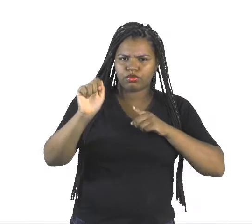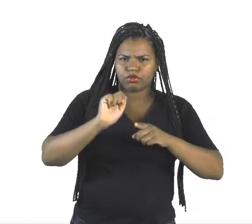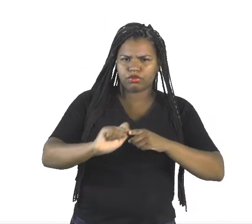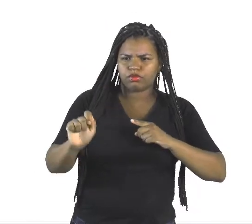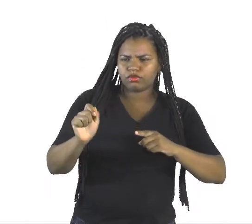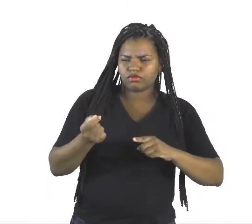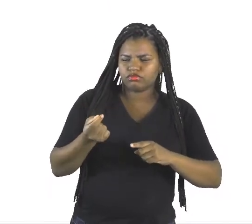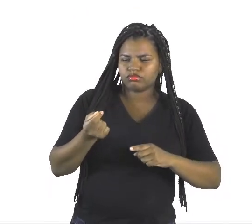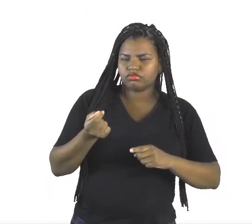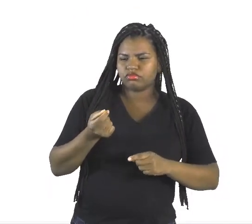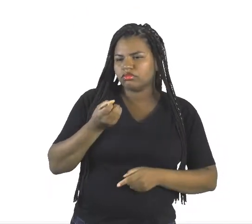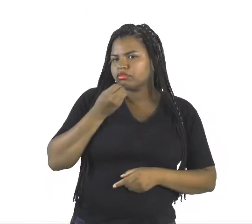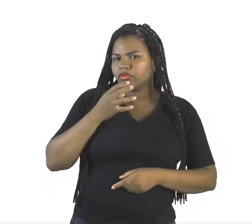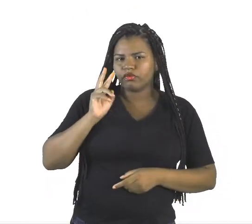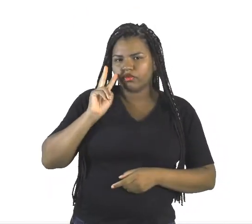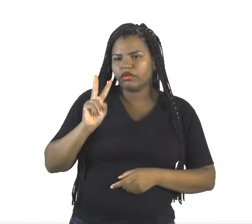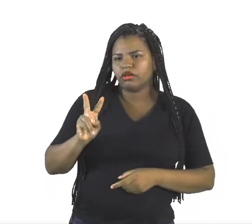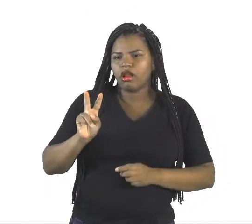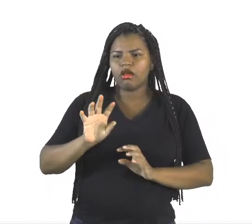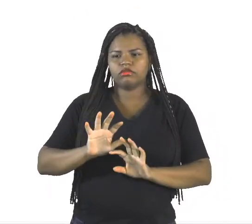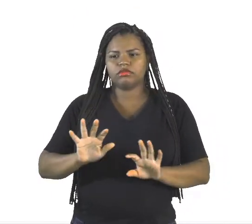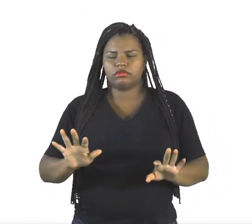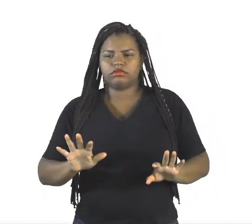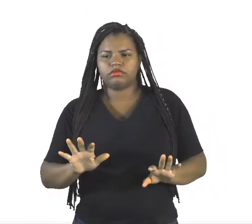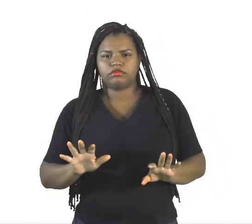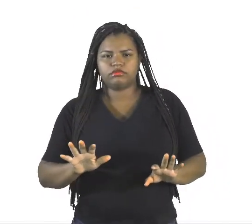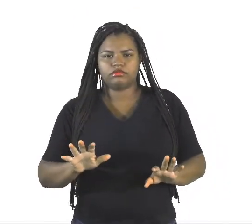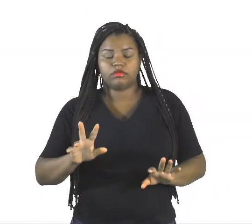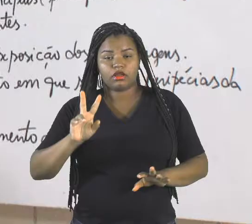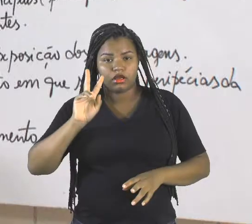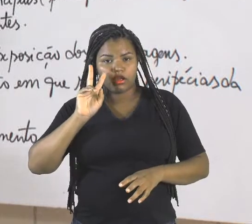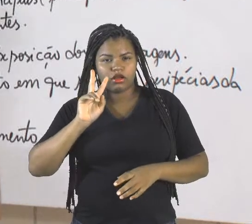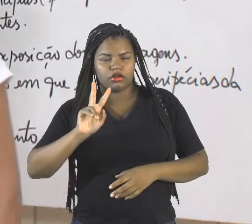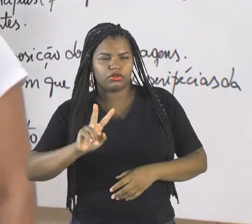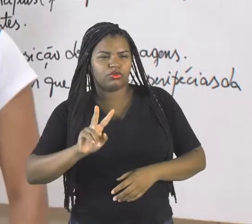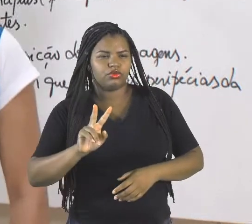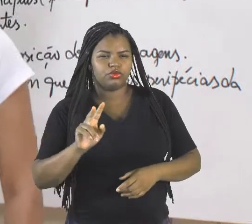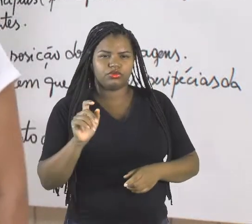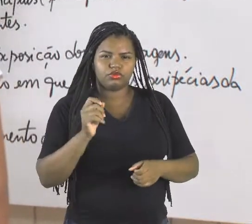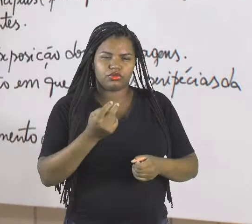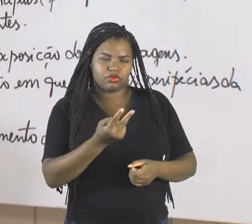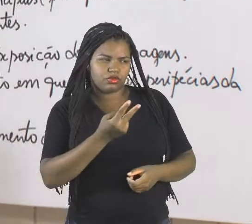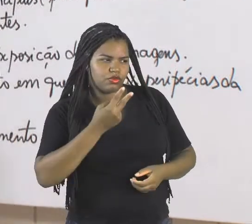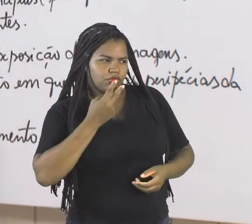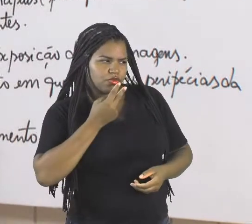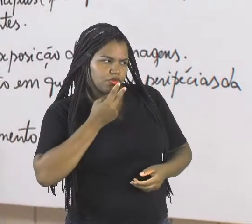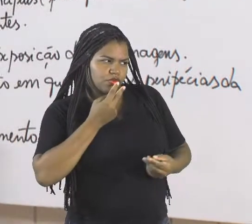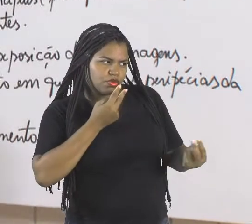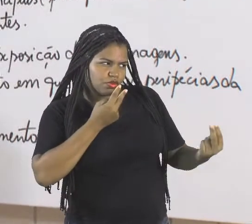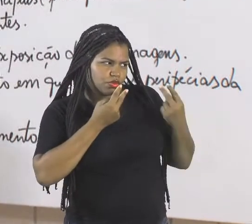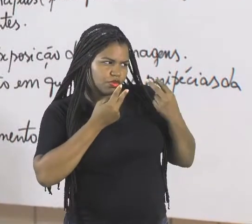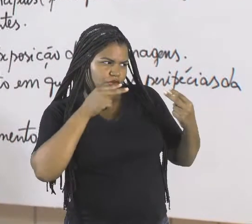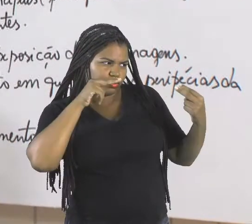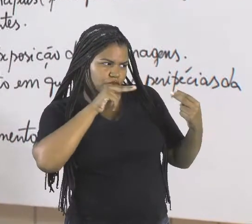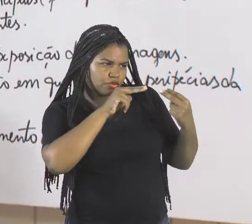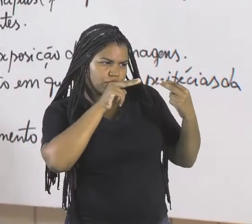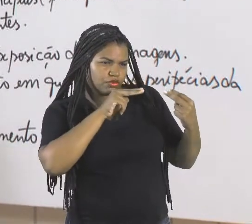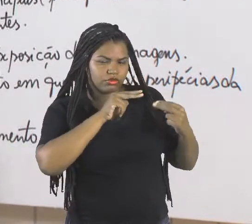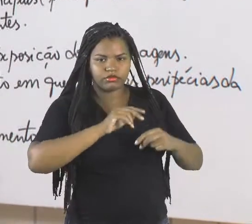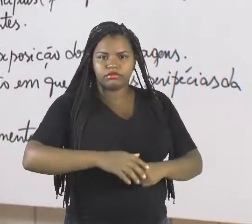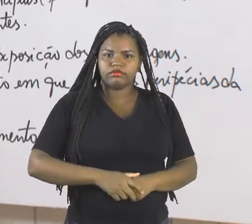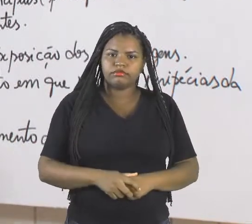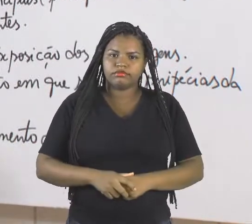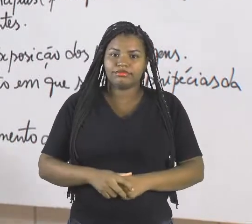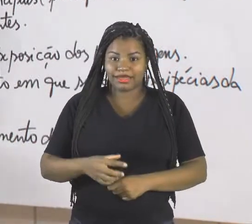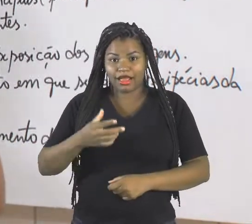assim. A luz do fósforo olhando para mim. Próximo. Então, lemos algumas questões, lemos o